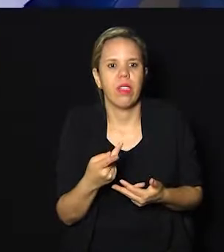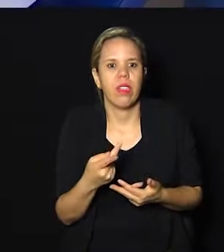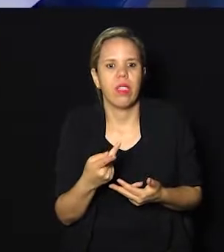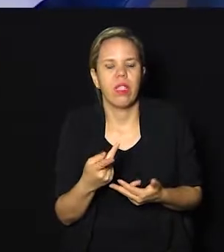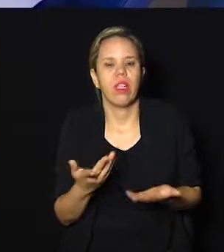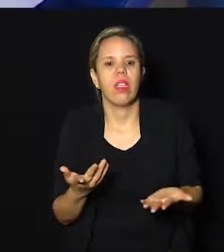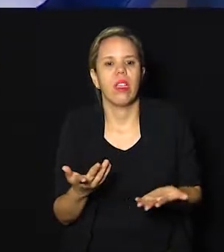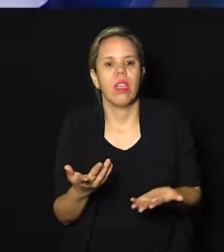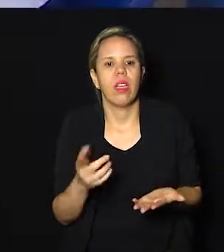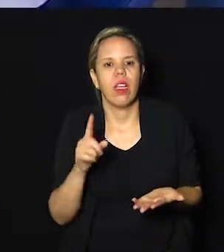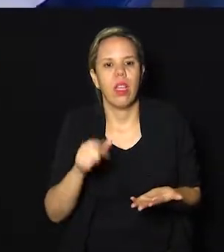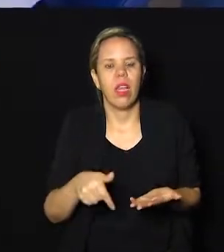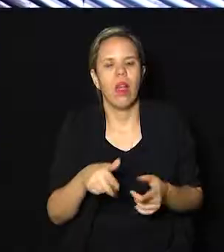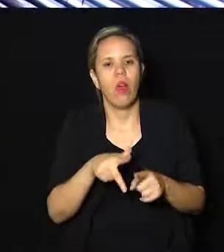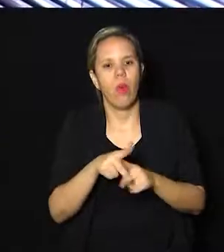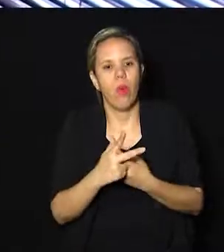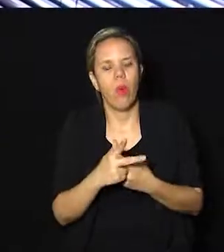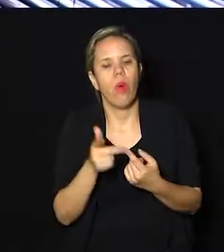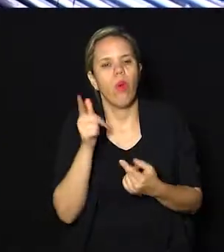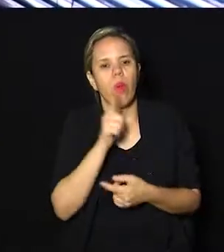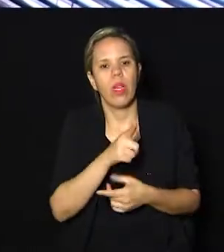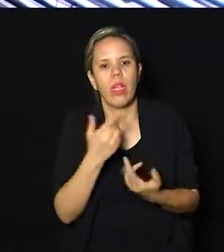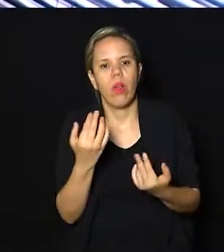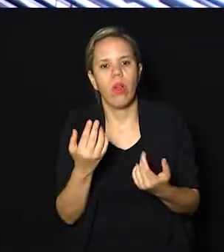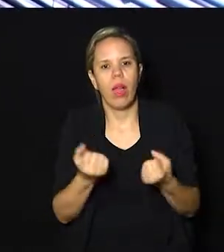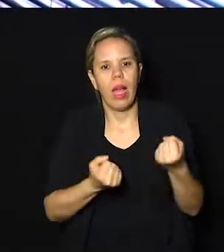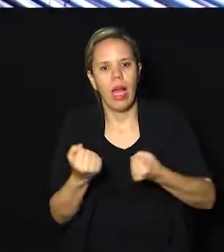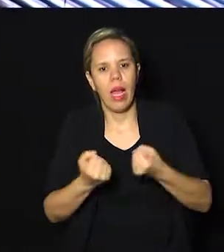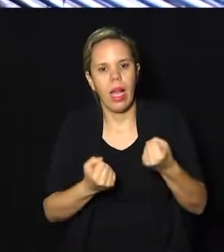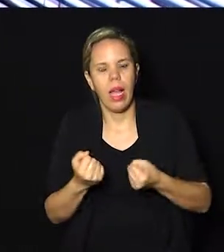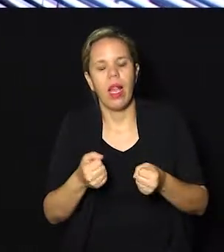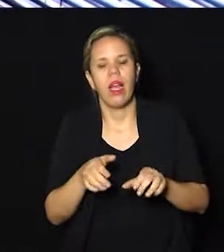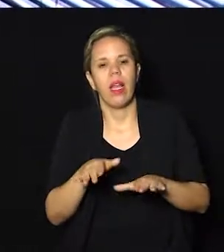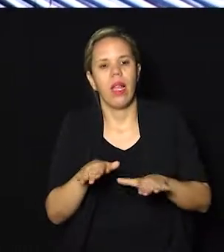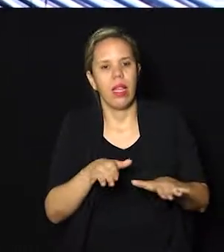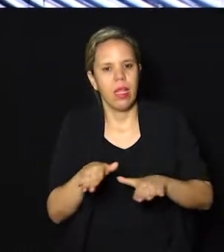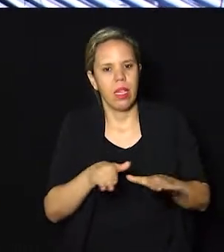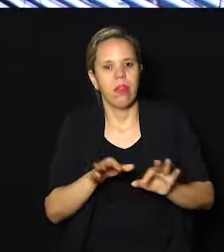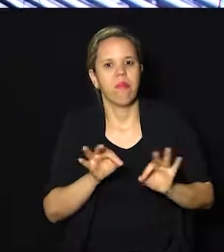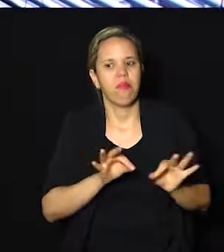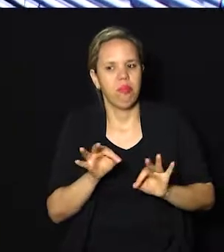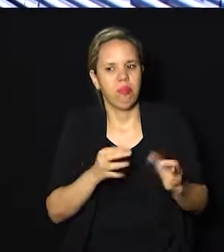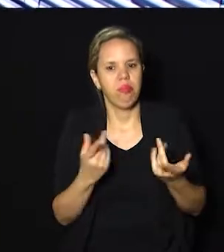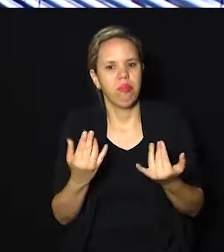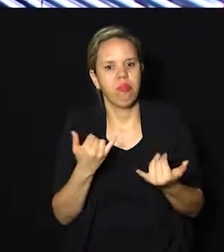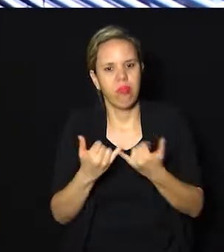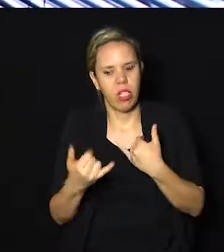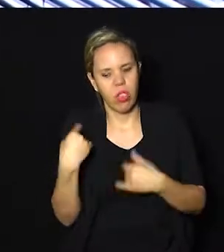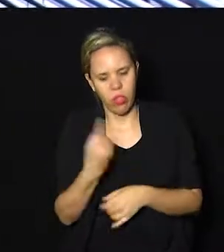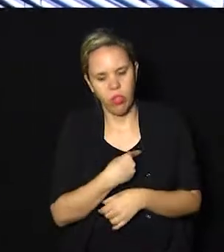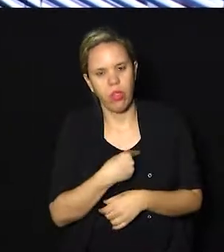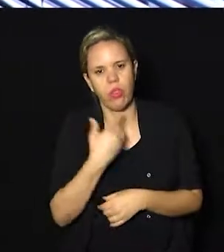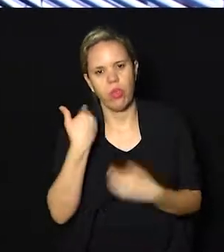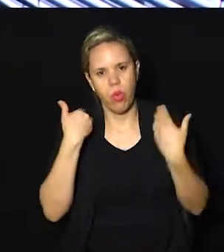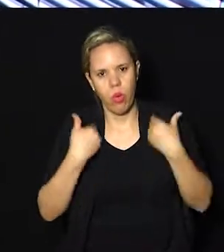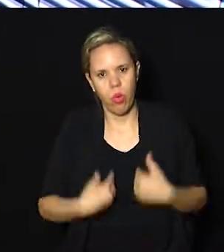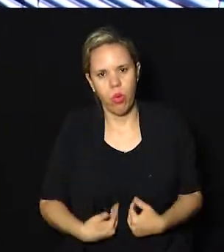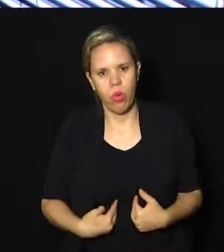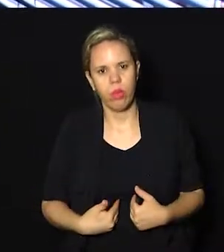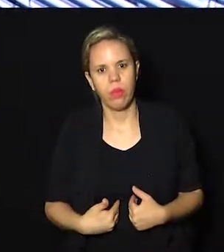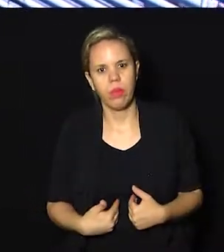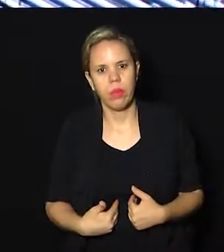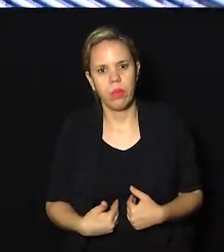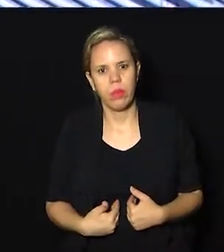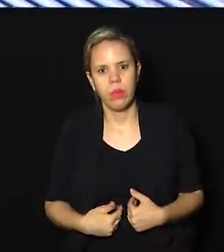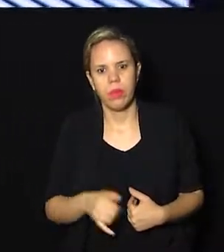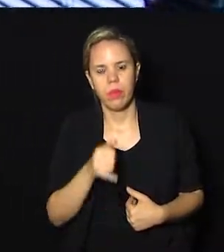uma manutenção, como a gente faz no carro, né? O alinhamento e o balanceamento, a gente também faria na gente. Como que é o procedimento